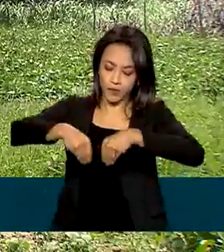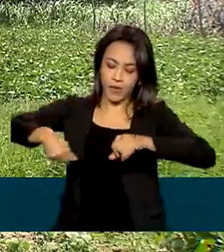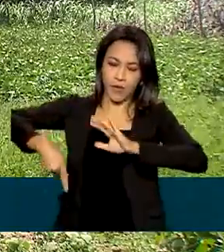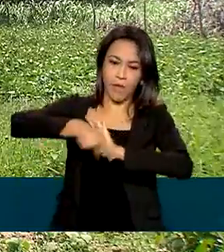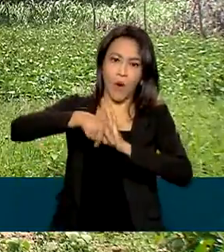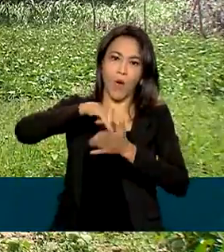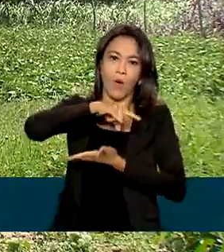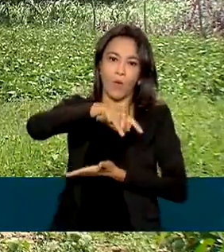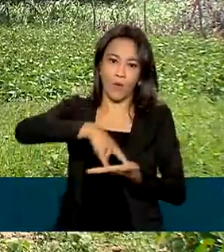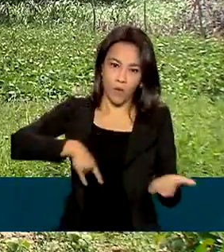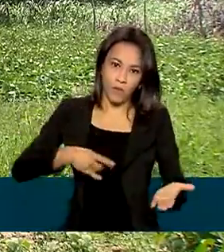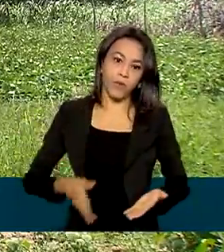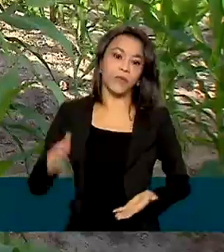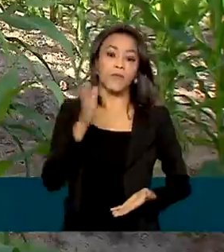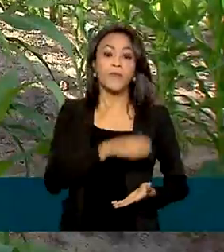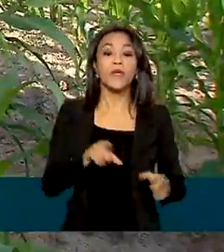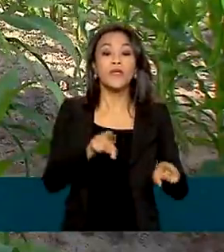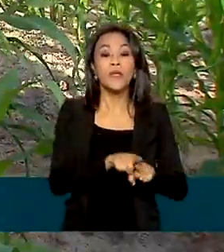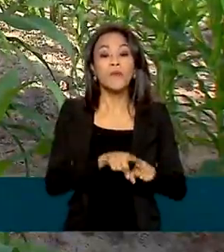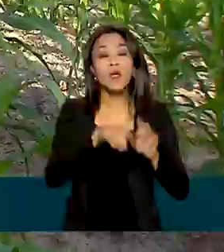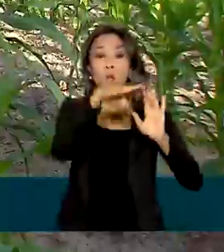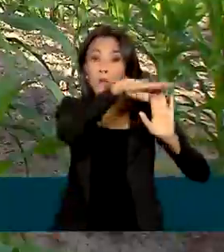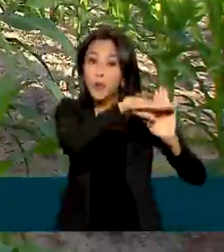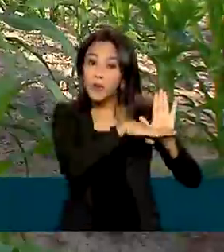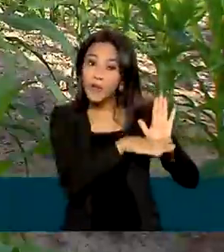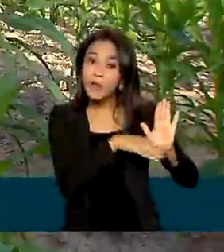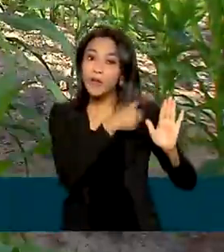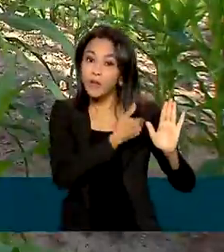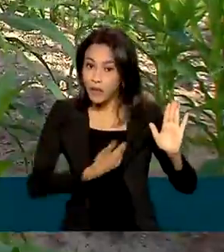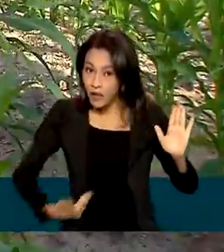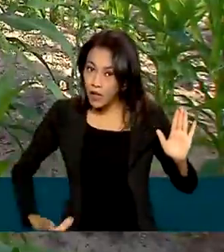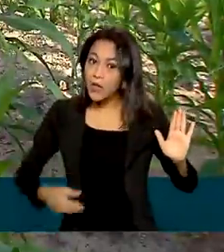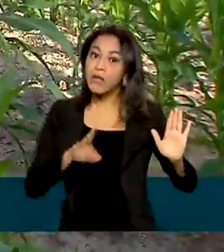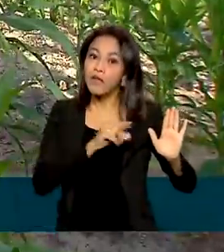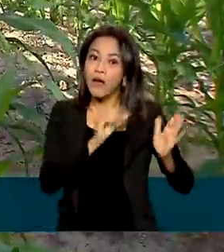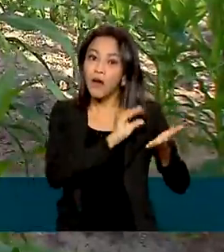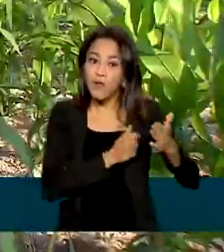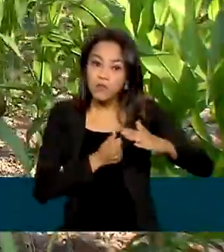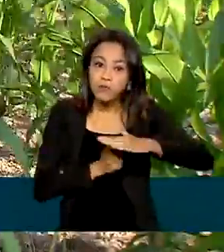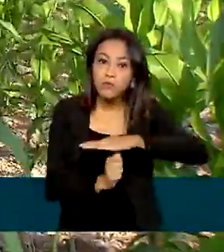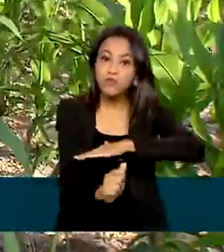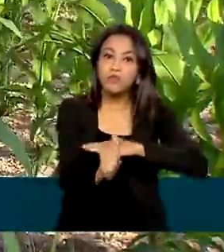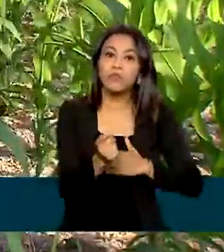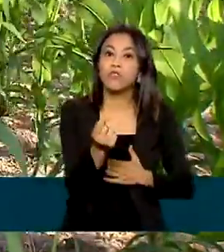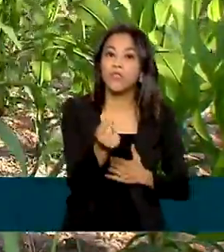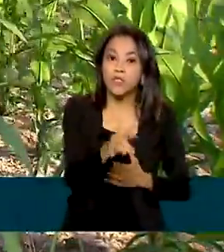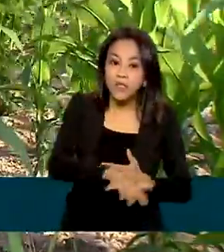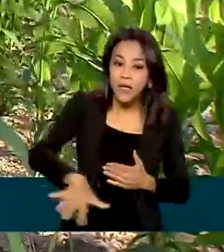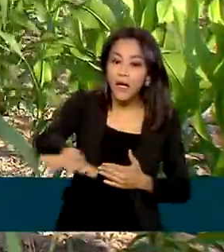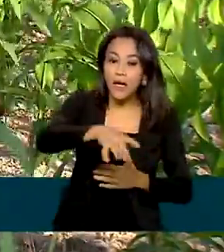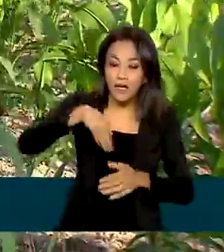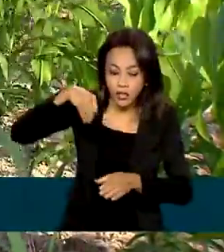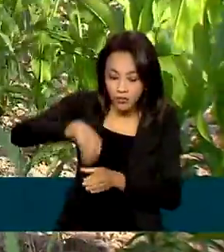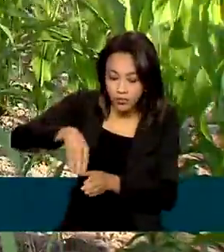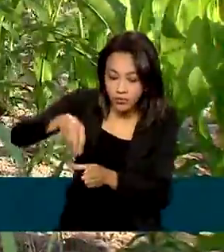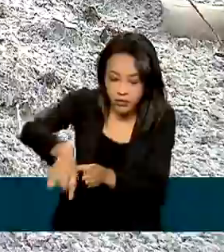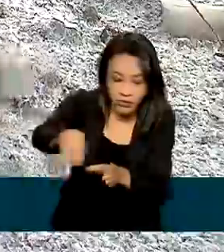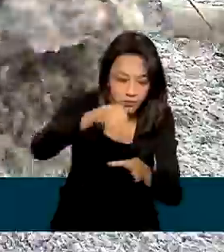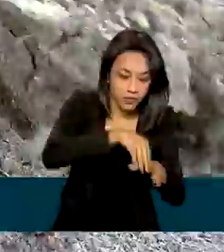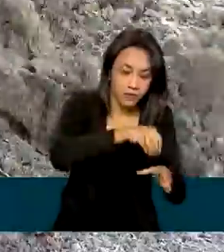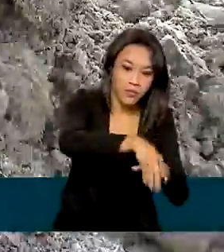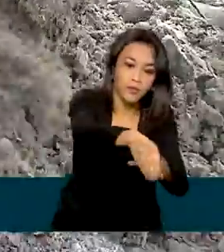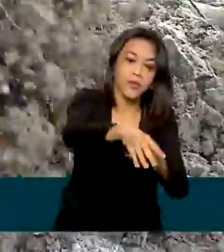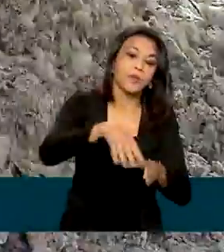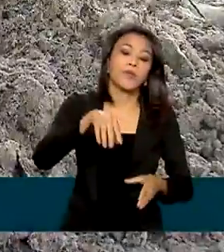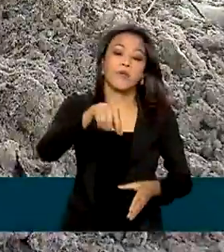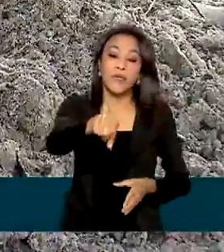Além do financiamento das terras, o programa Terra Brasil também destina recursos para investimentos em lavouras, por exemplo. E